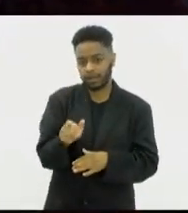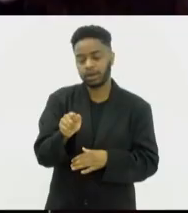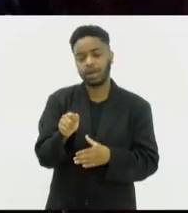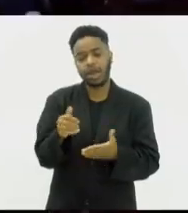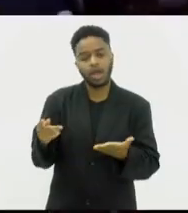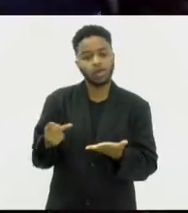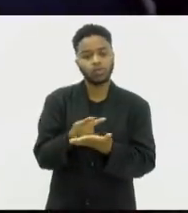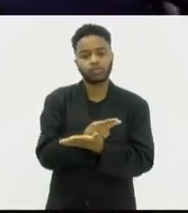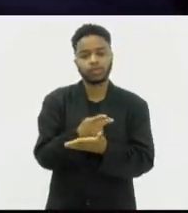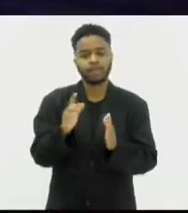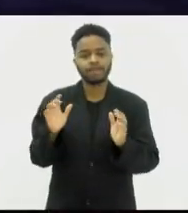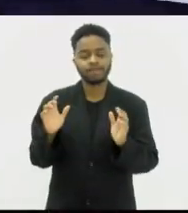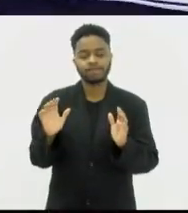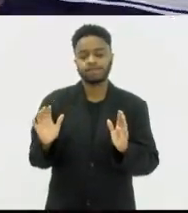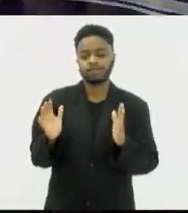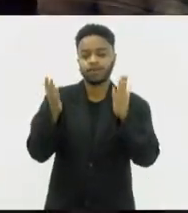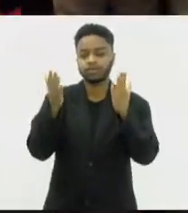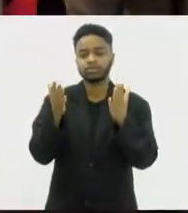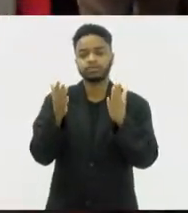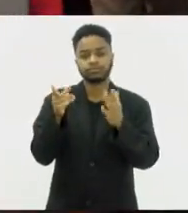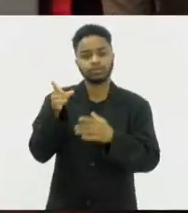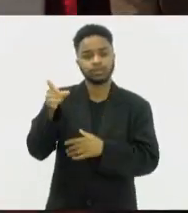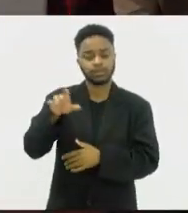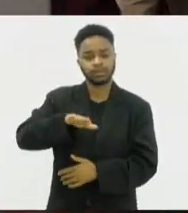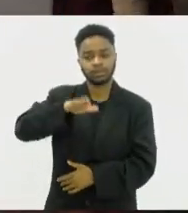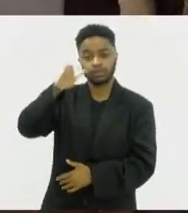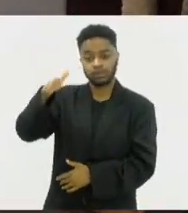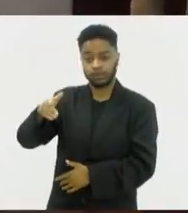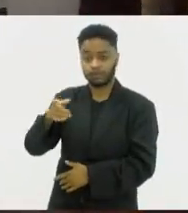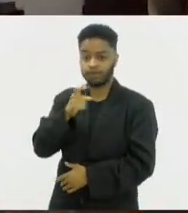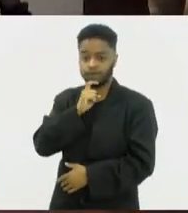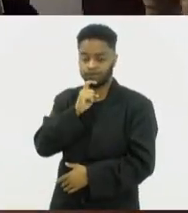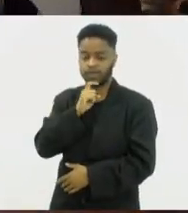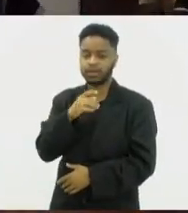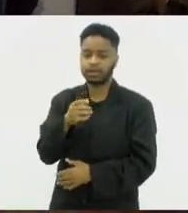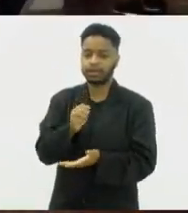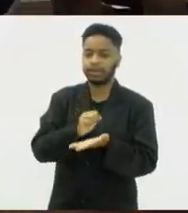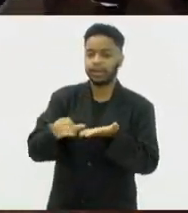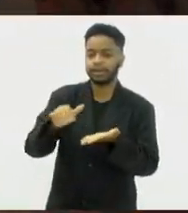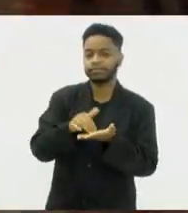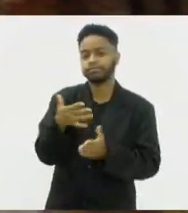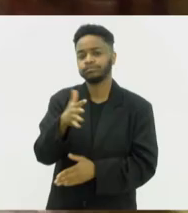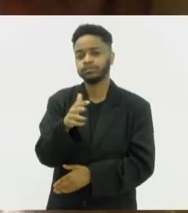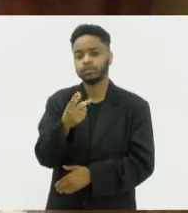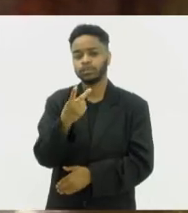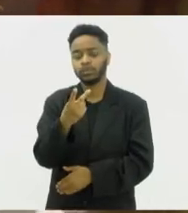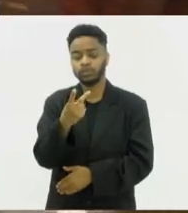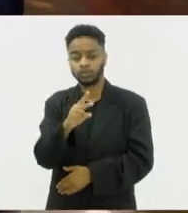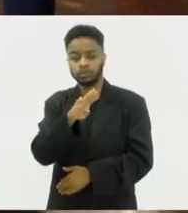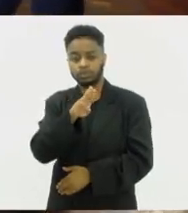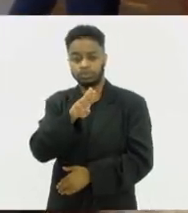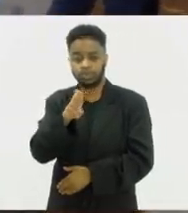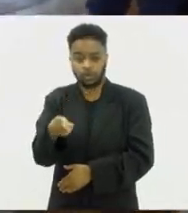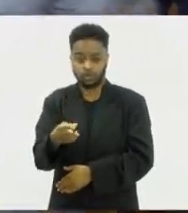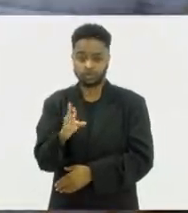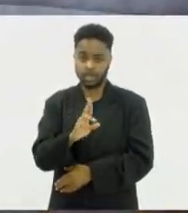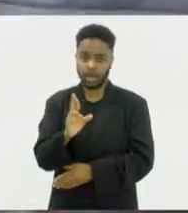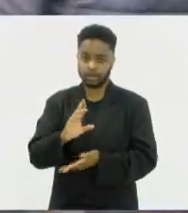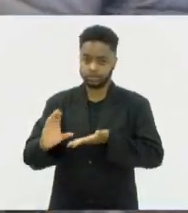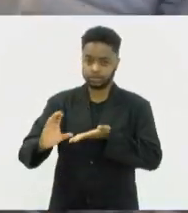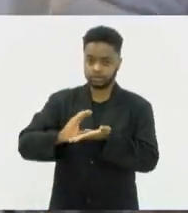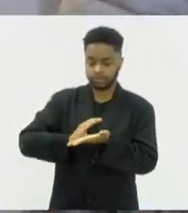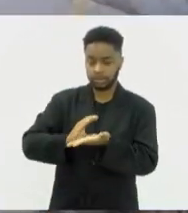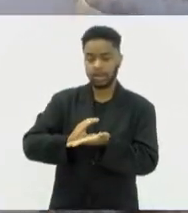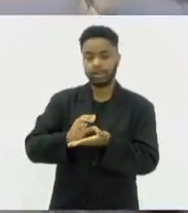acontecer no friozinho da Serra Fluminense. Cerca de R$ 2 milhões devem ser injetados na economia do município nos quatro dias do